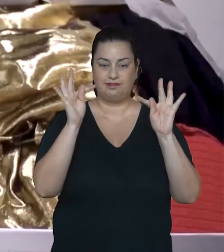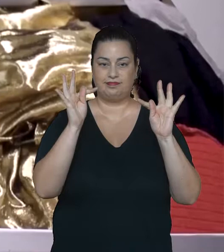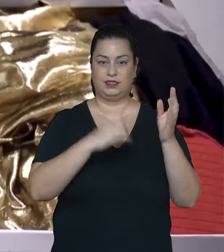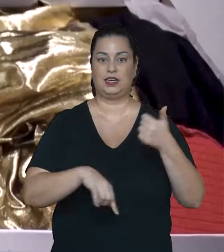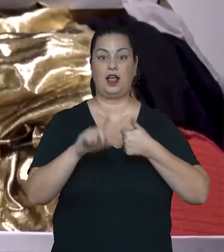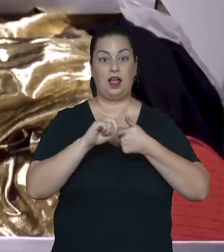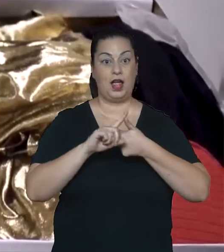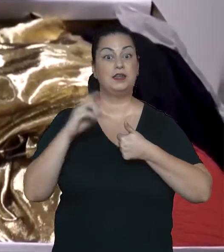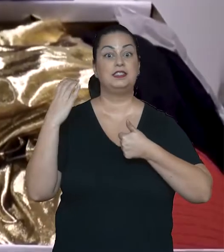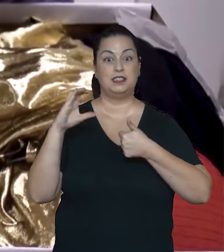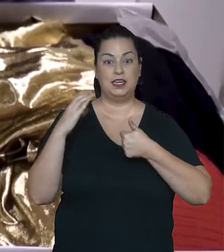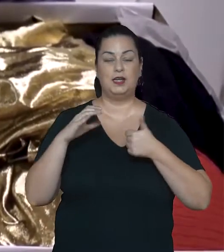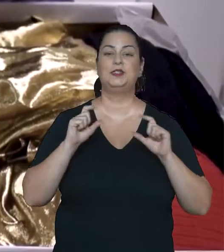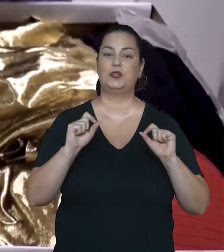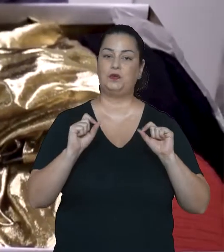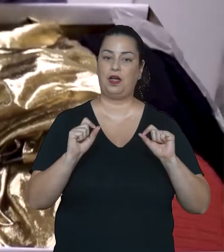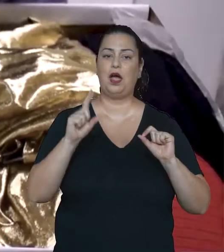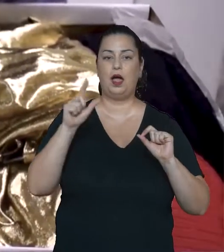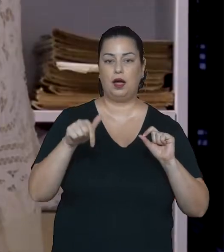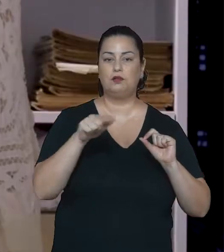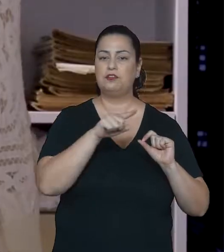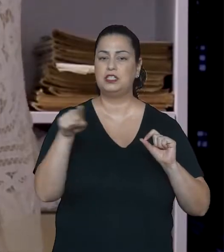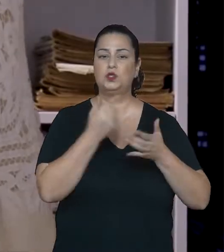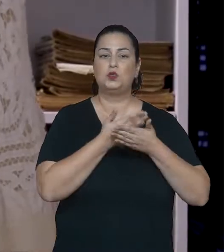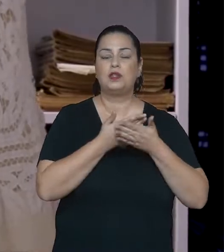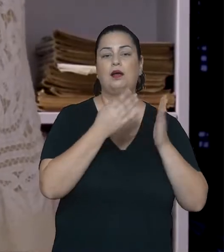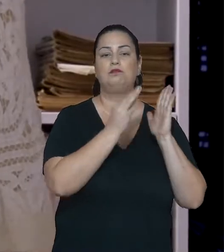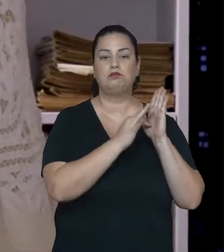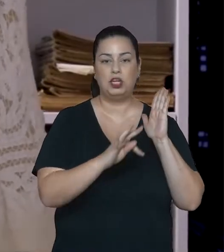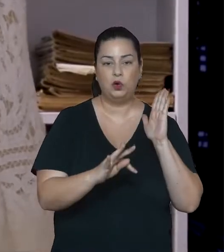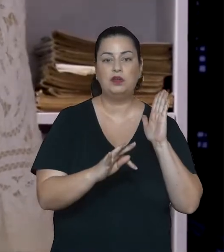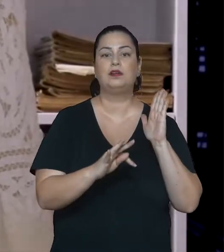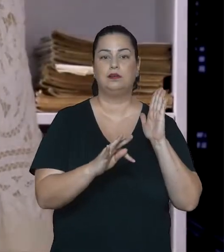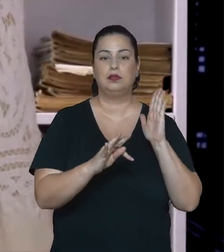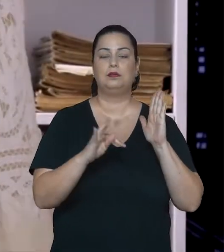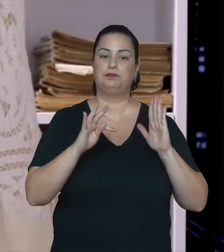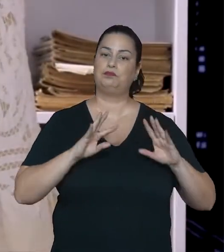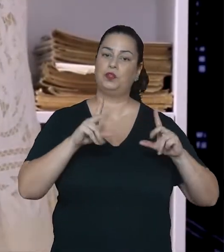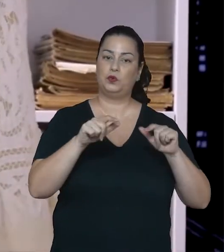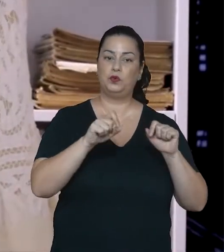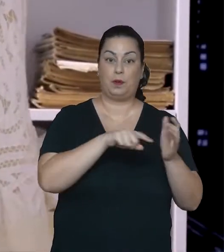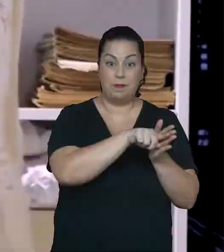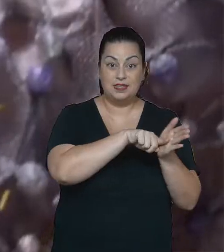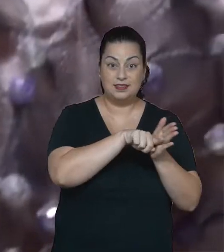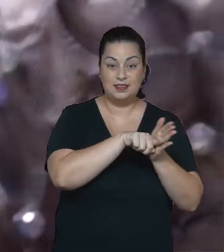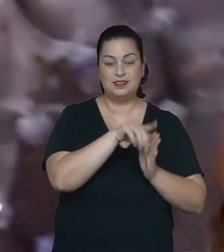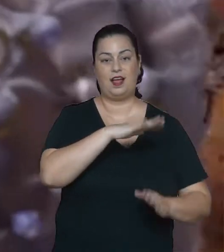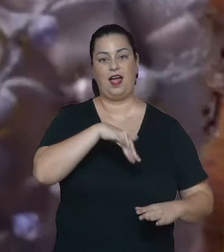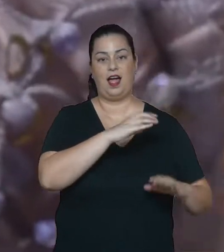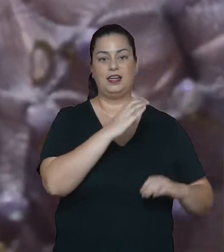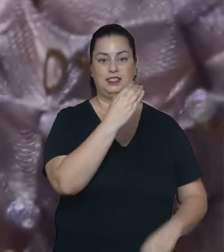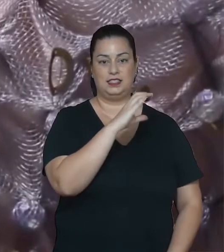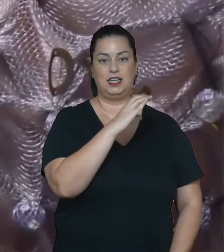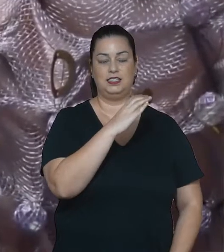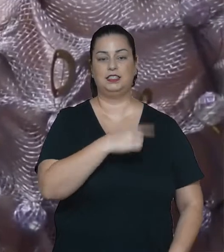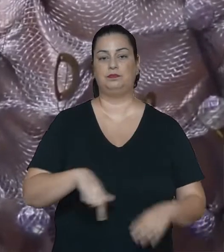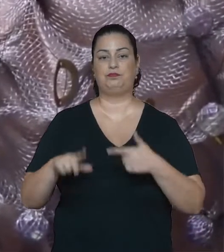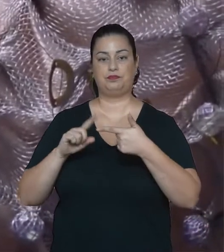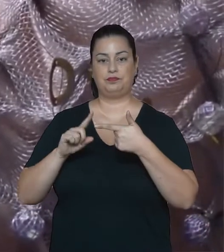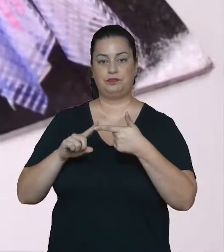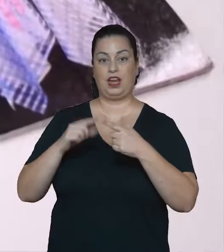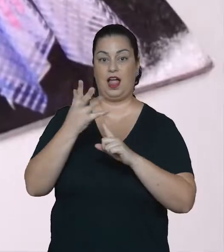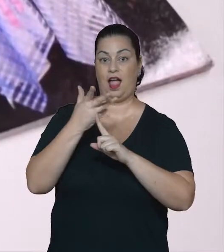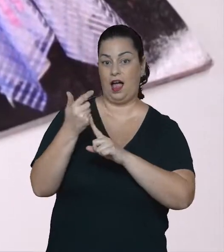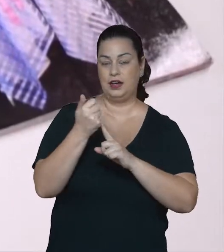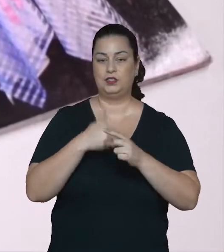ciência, arte e tecnologia. O campo científico se caracteriza pela atividade teórica, onde são desenvolvidas atividades